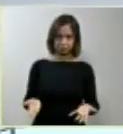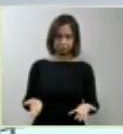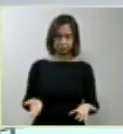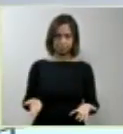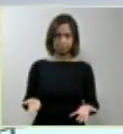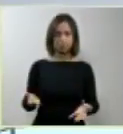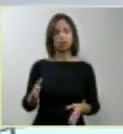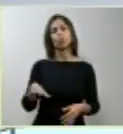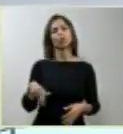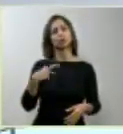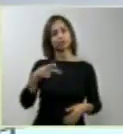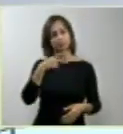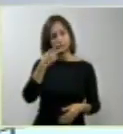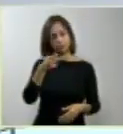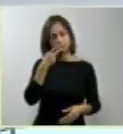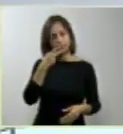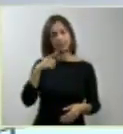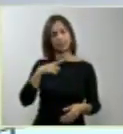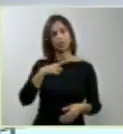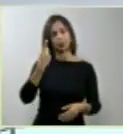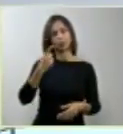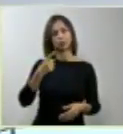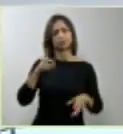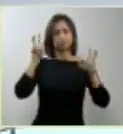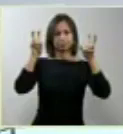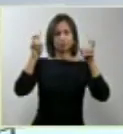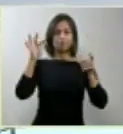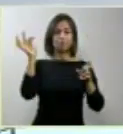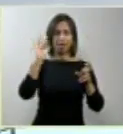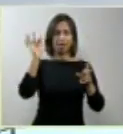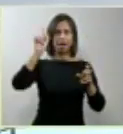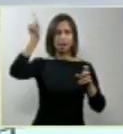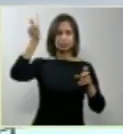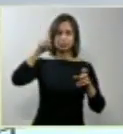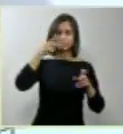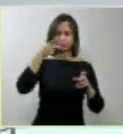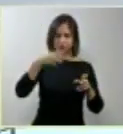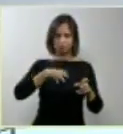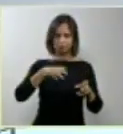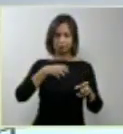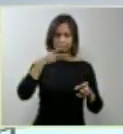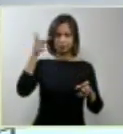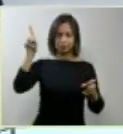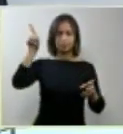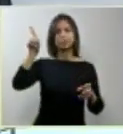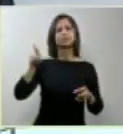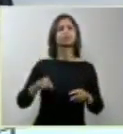lembrei de um ditado francês que vossa excelência conhece e que diz o seguinte, Na